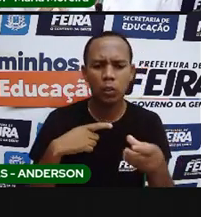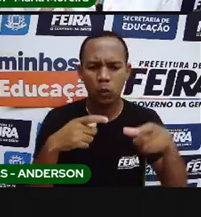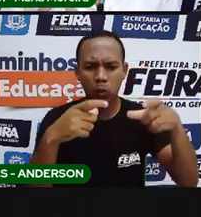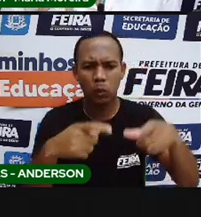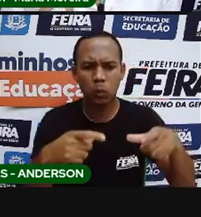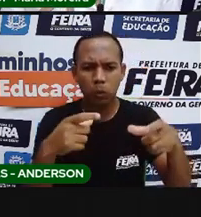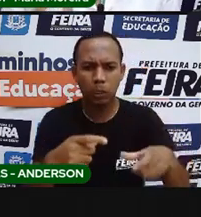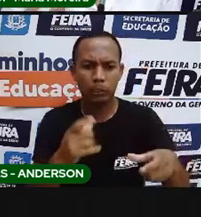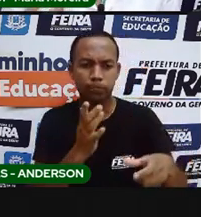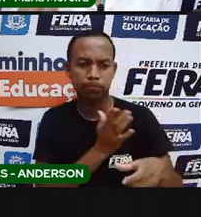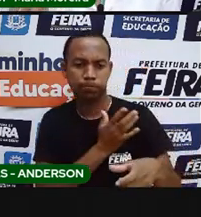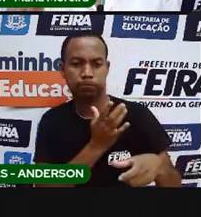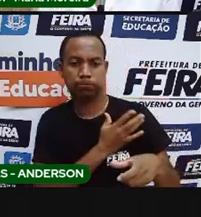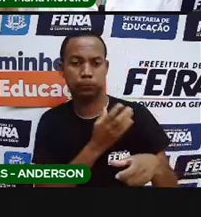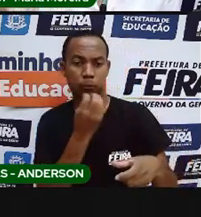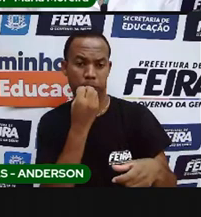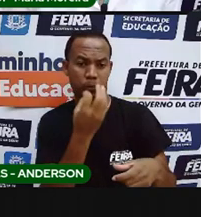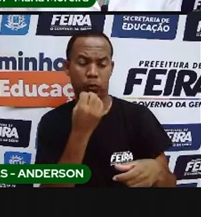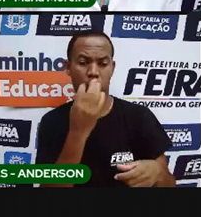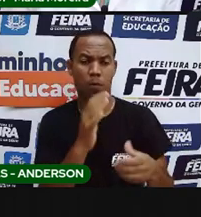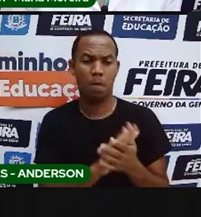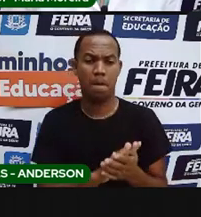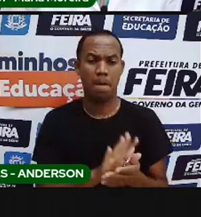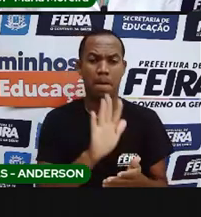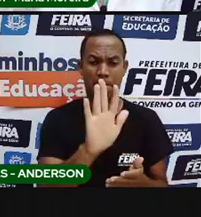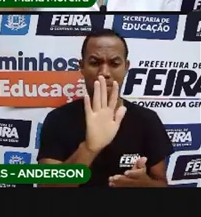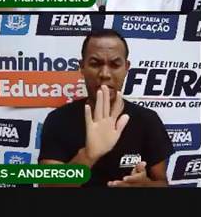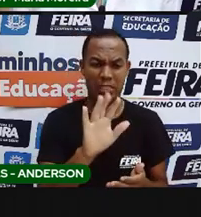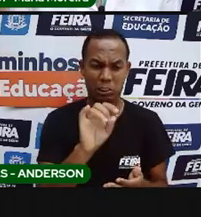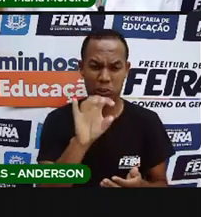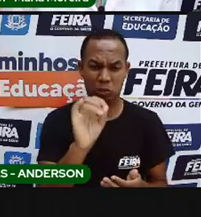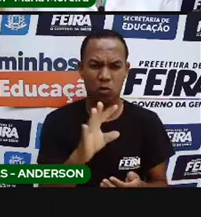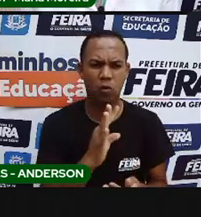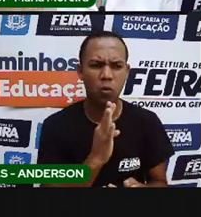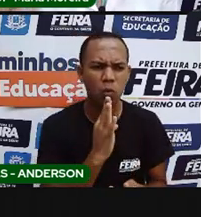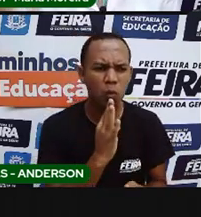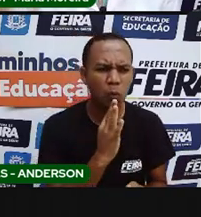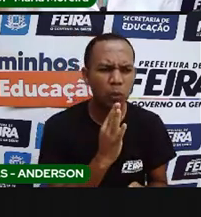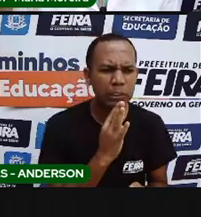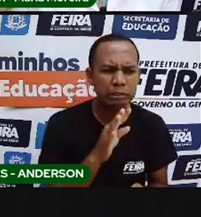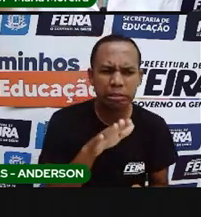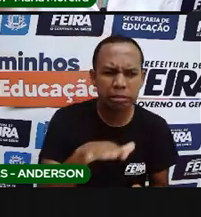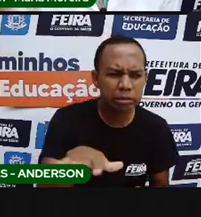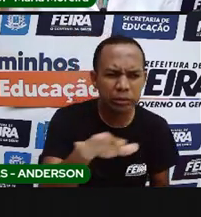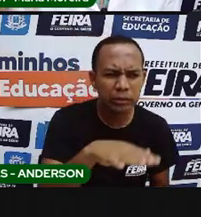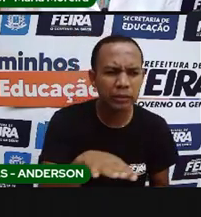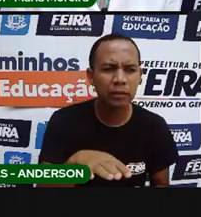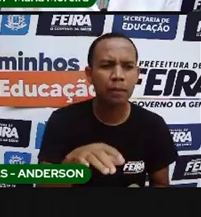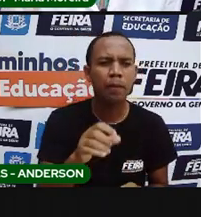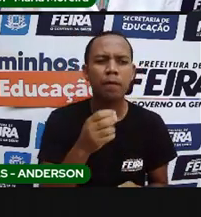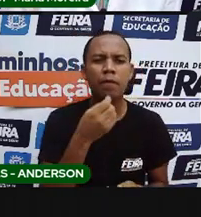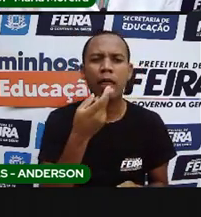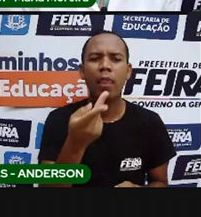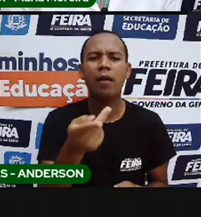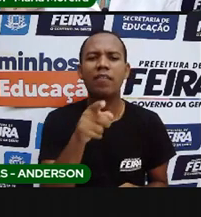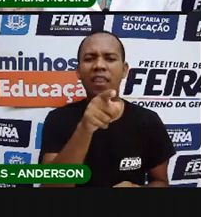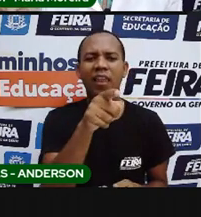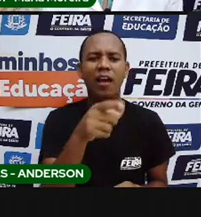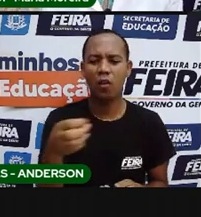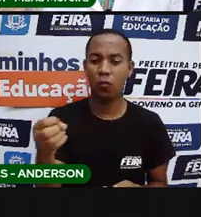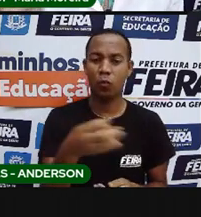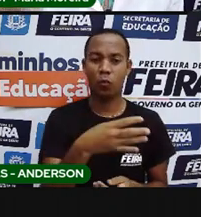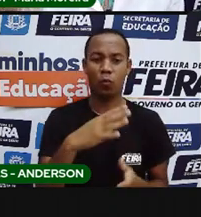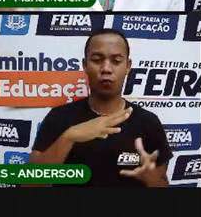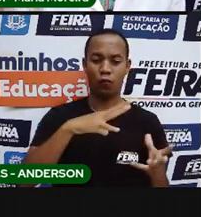eles não vieram só para conhecer esse novo mundo que eles chamavam Brasil, esse território brasileiro de novo mundo. Eles